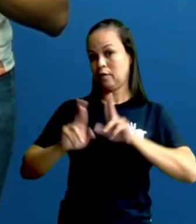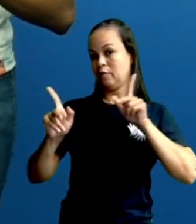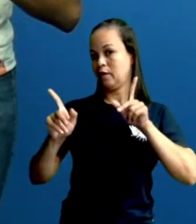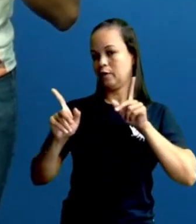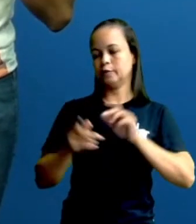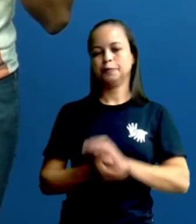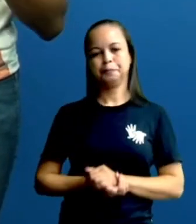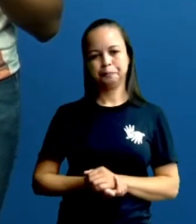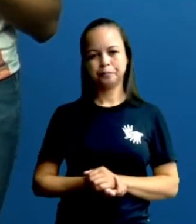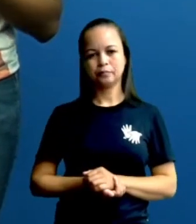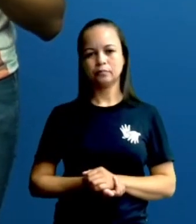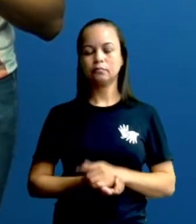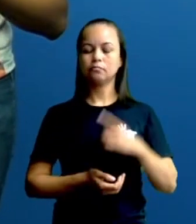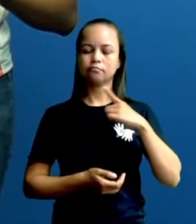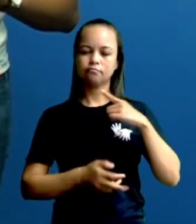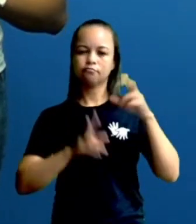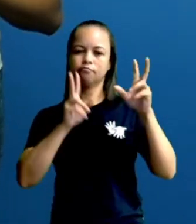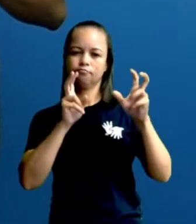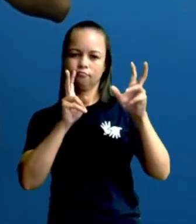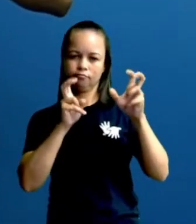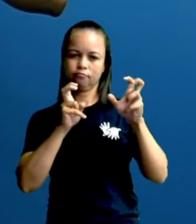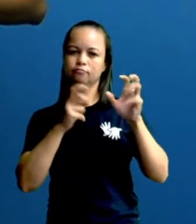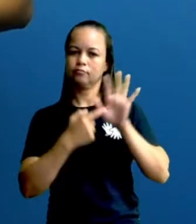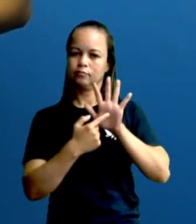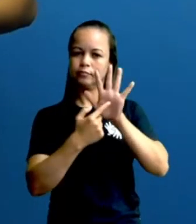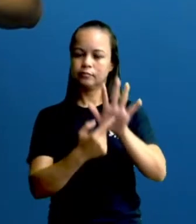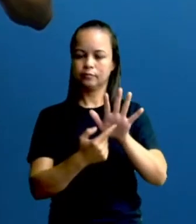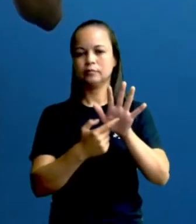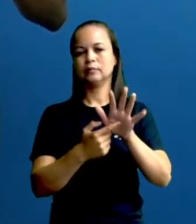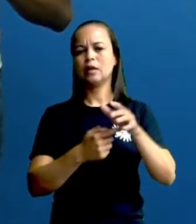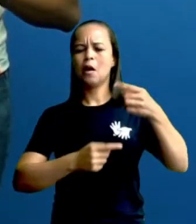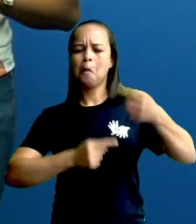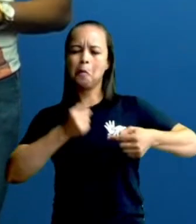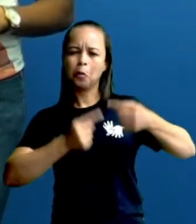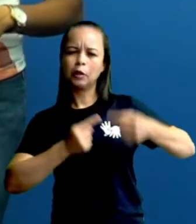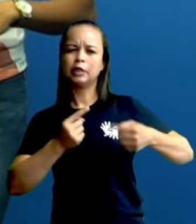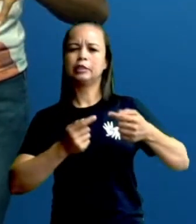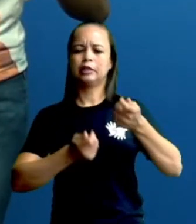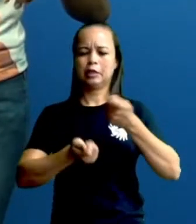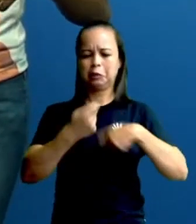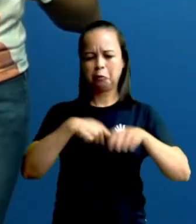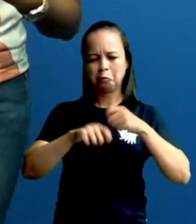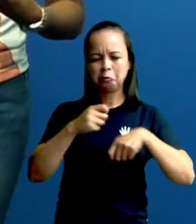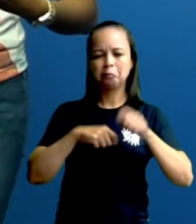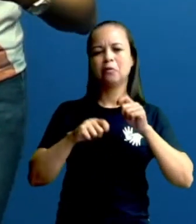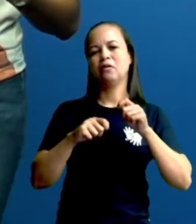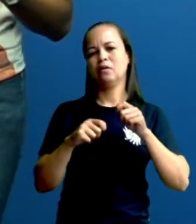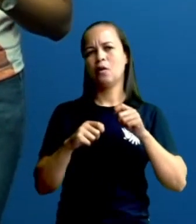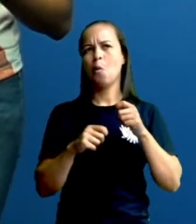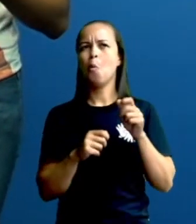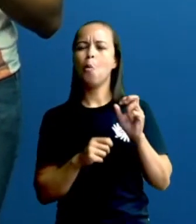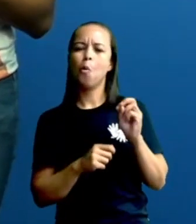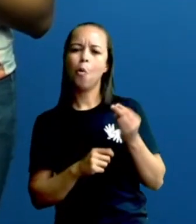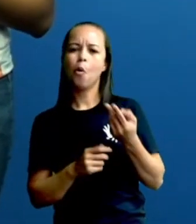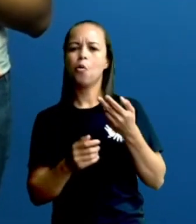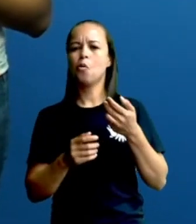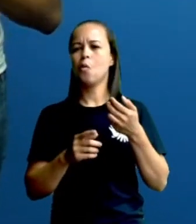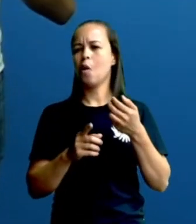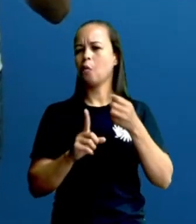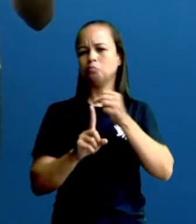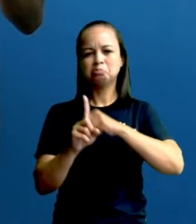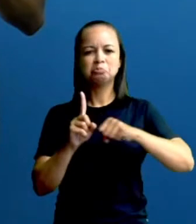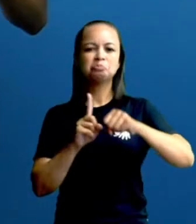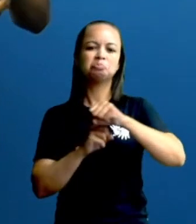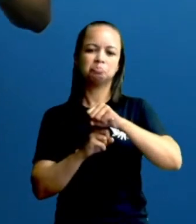Ela tem o tema, aborda sempre o quê? Política, economia ou algum meio social.